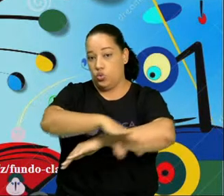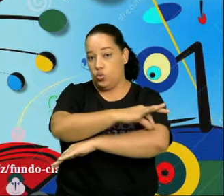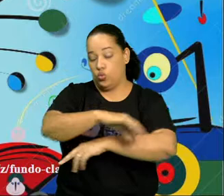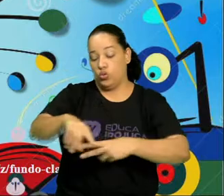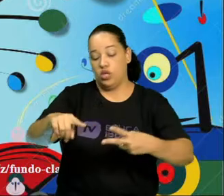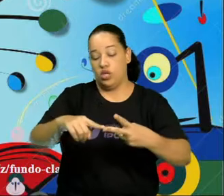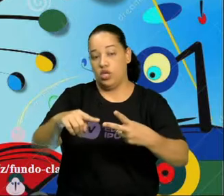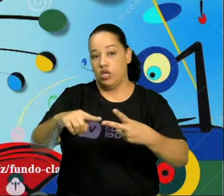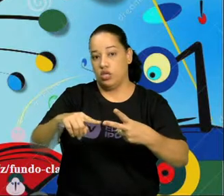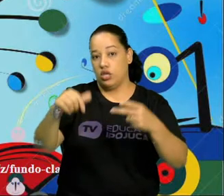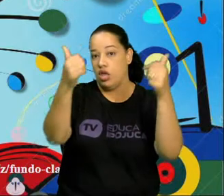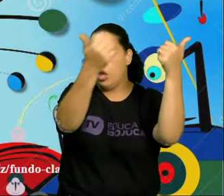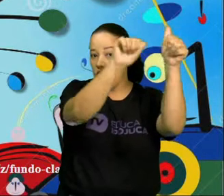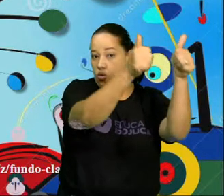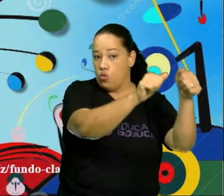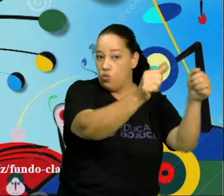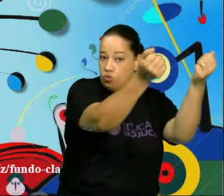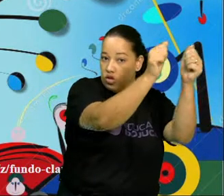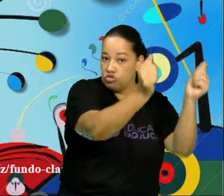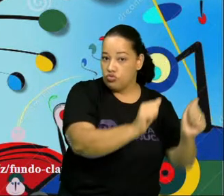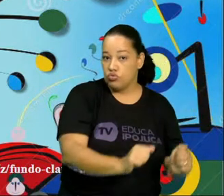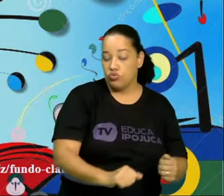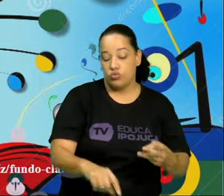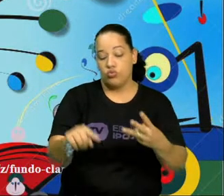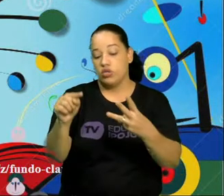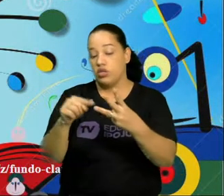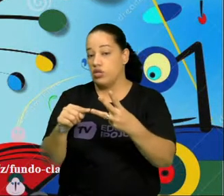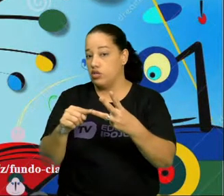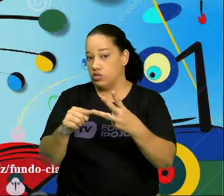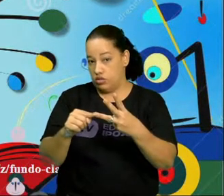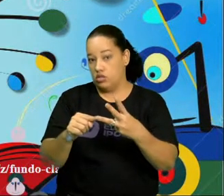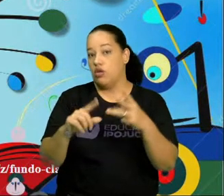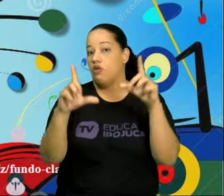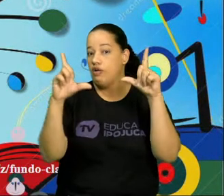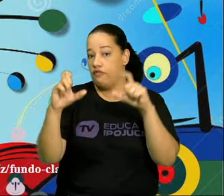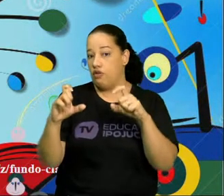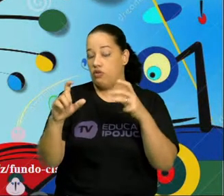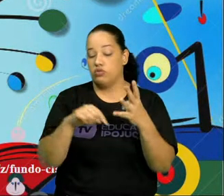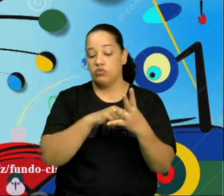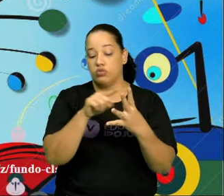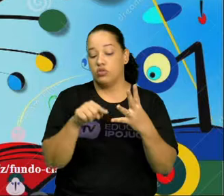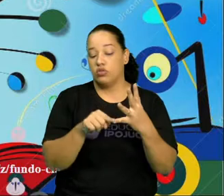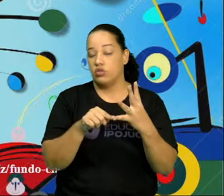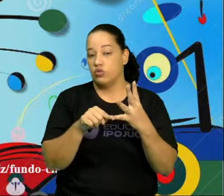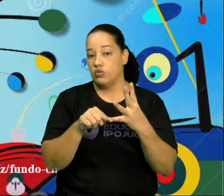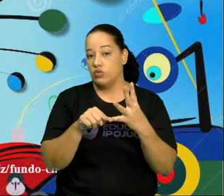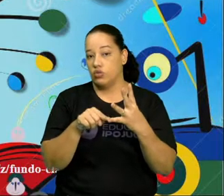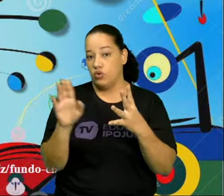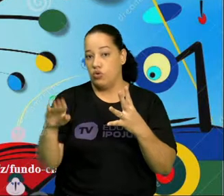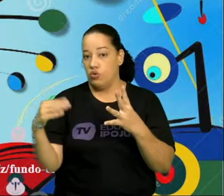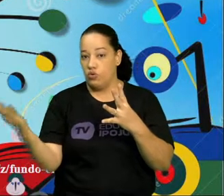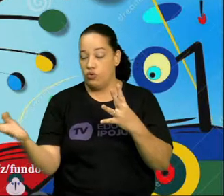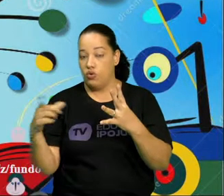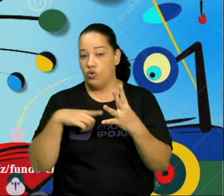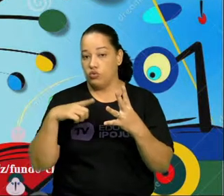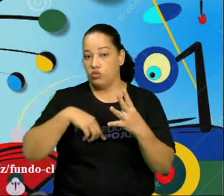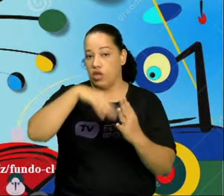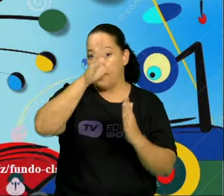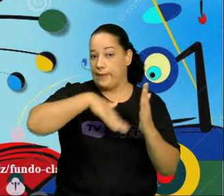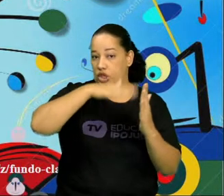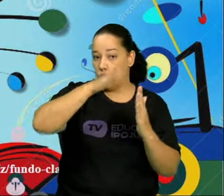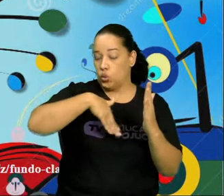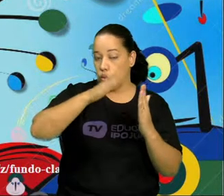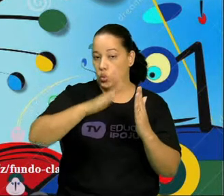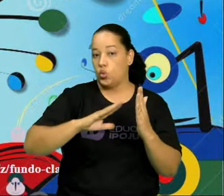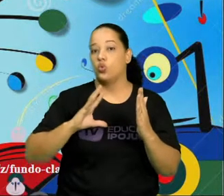lado você tem uma escultura, embaixo você tem uma foto e do outro lado você tem uma pintura. Então, nós